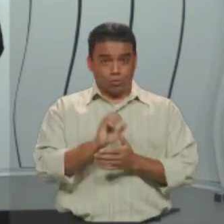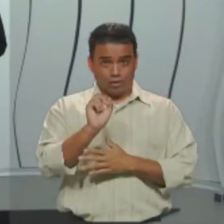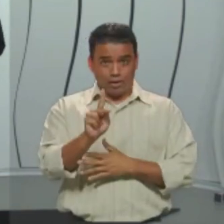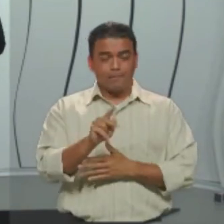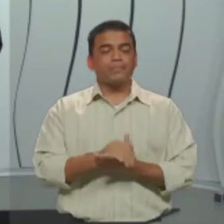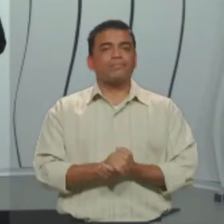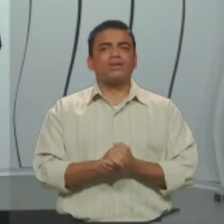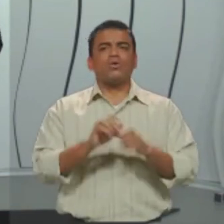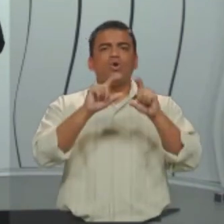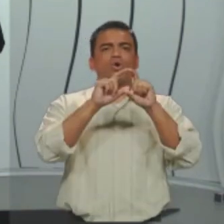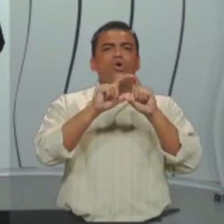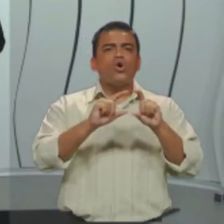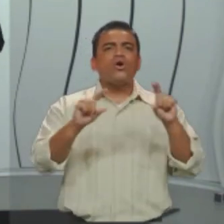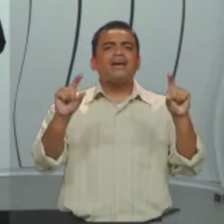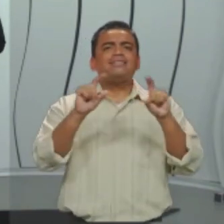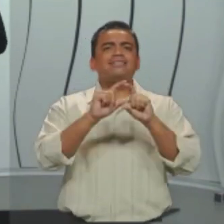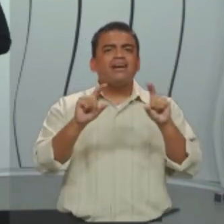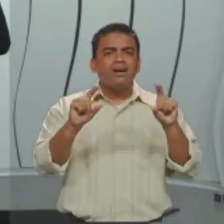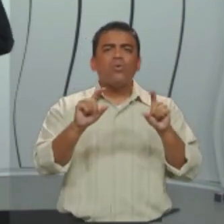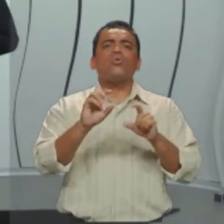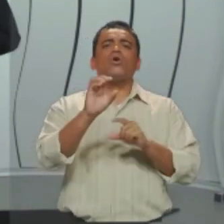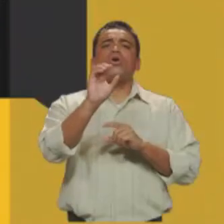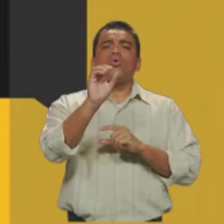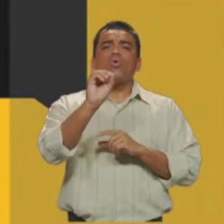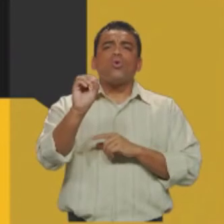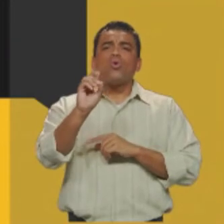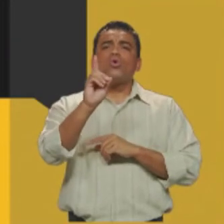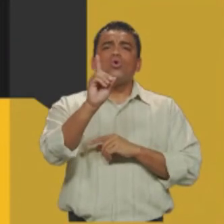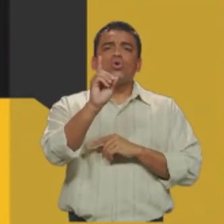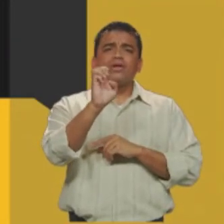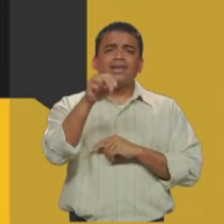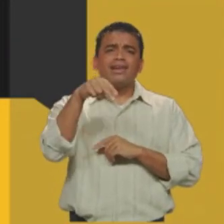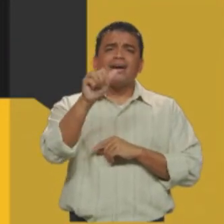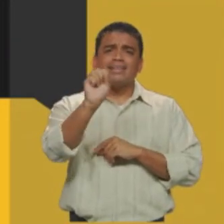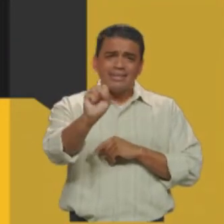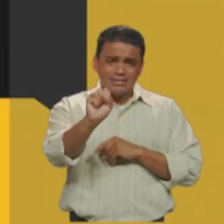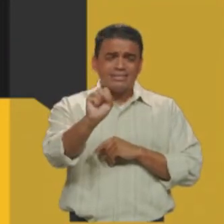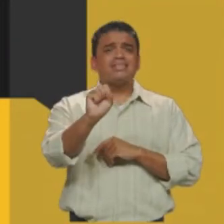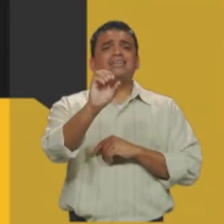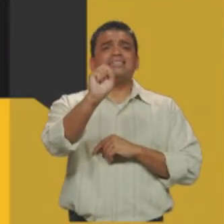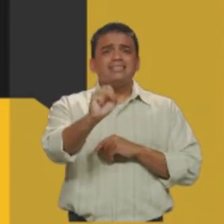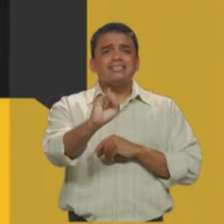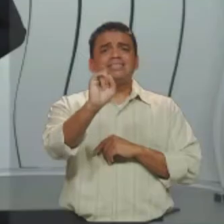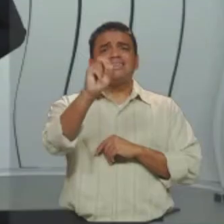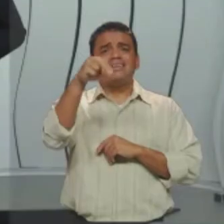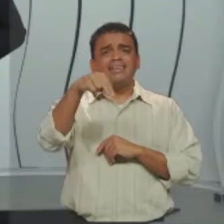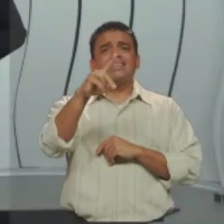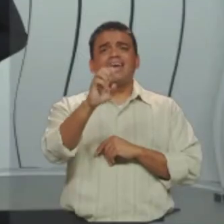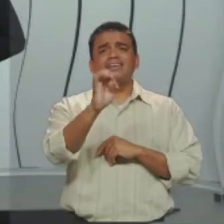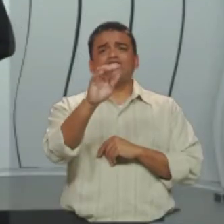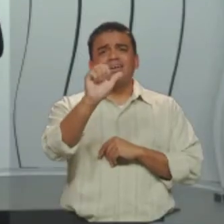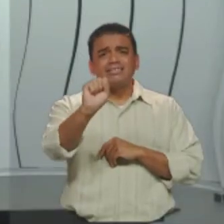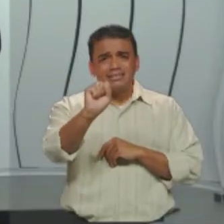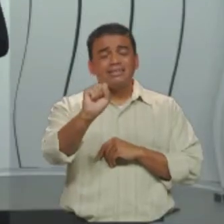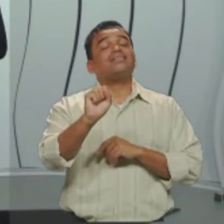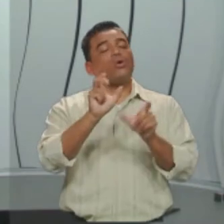orações coordenadas sintéticas são introduzidas por conjunção. Não se